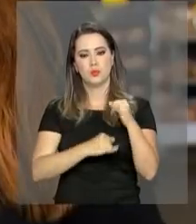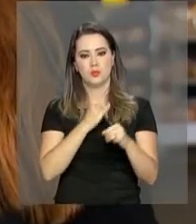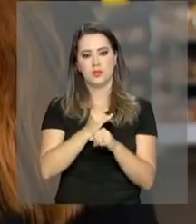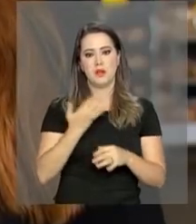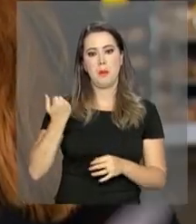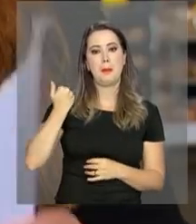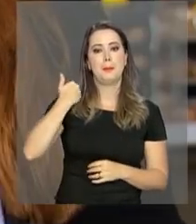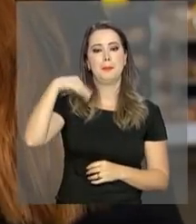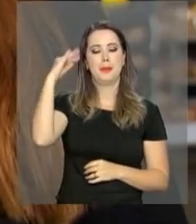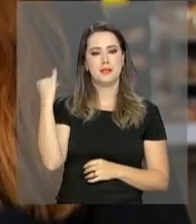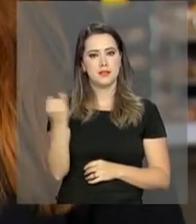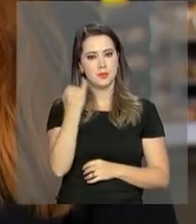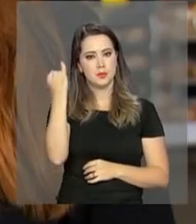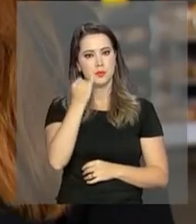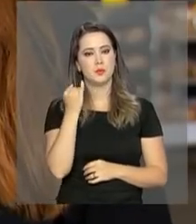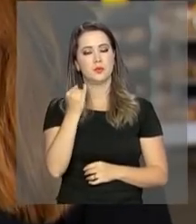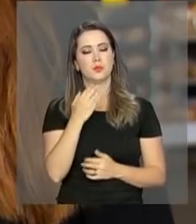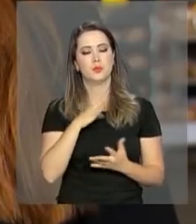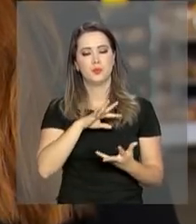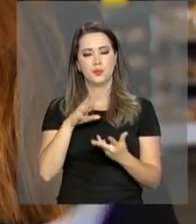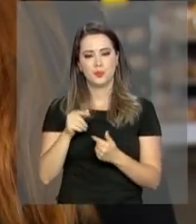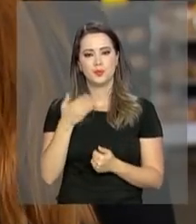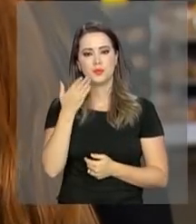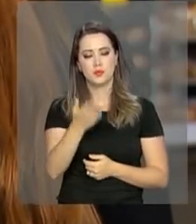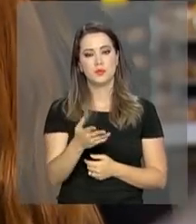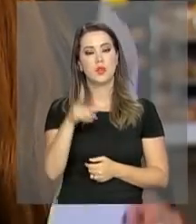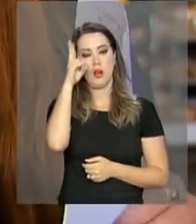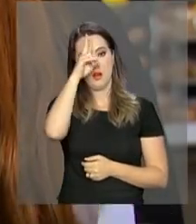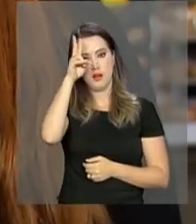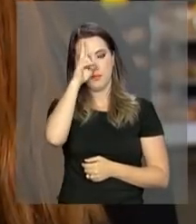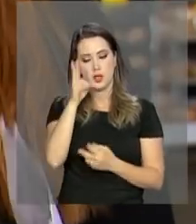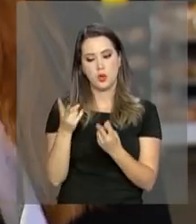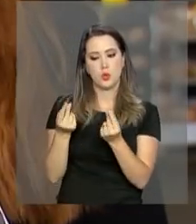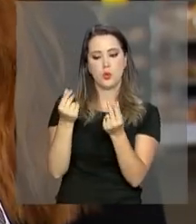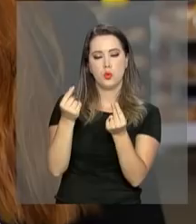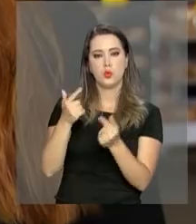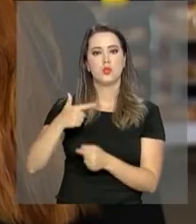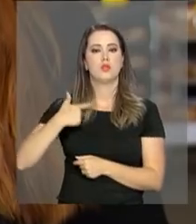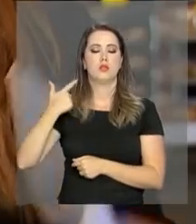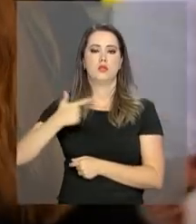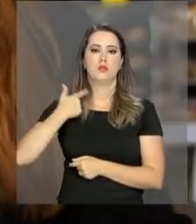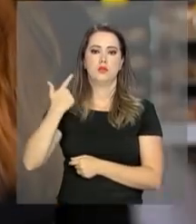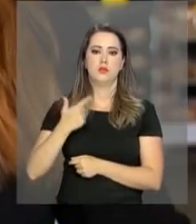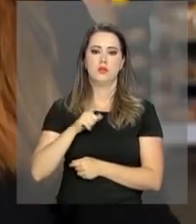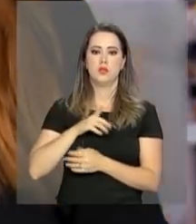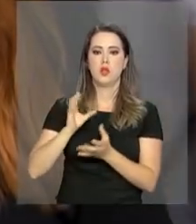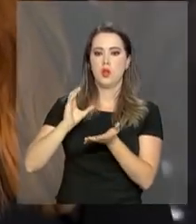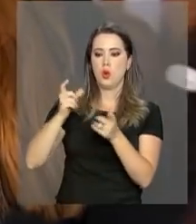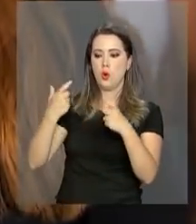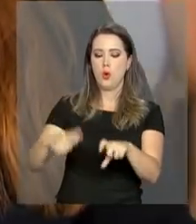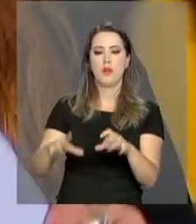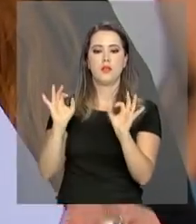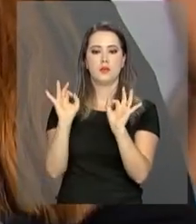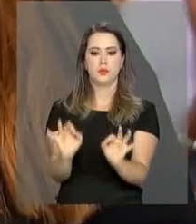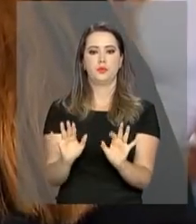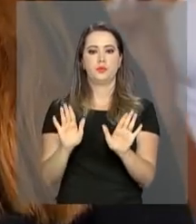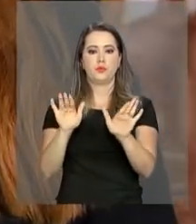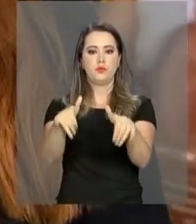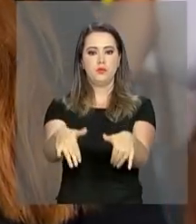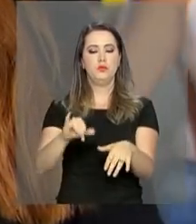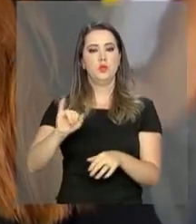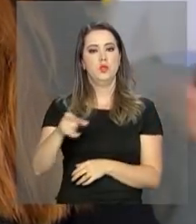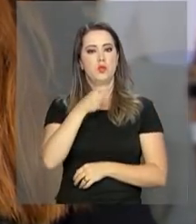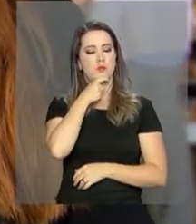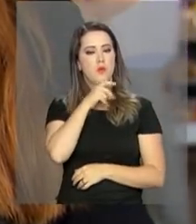cada vez mais uma tendência no mercado. E lembrando que o dinheiro das loterias tem destino certo. No final de